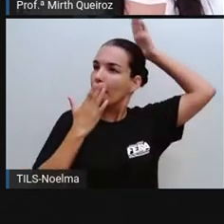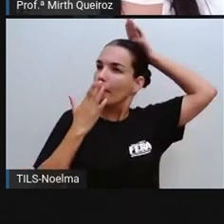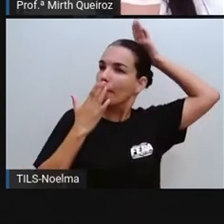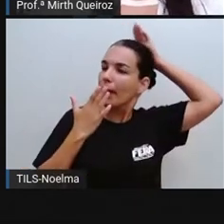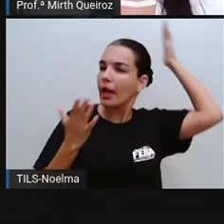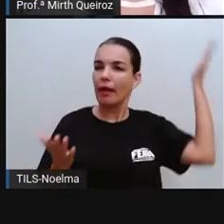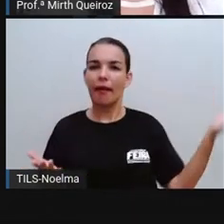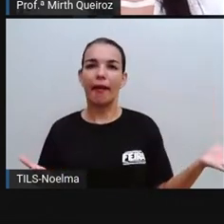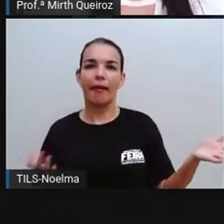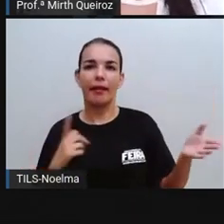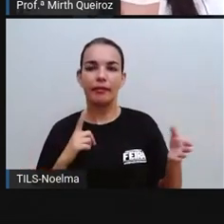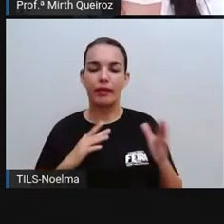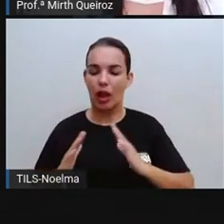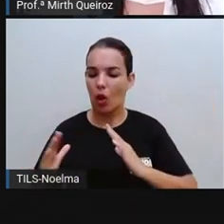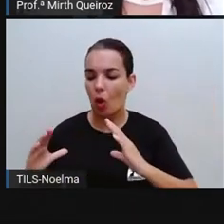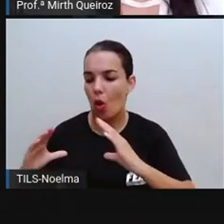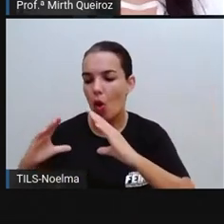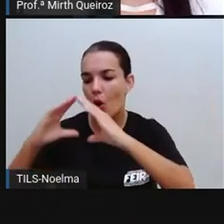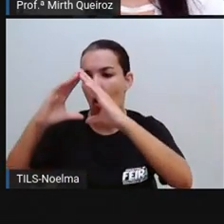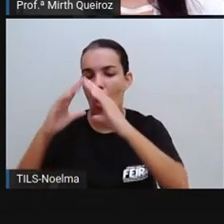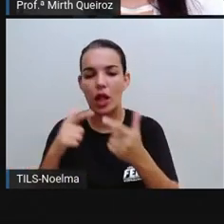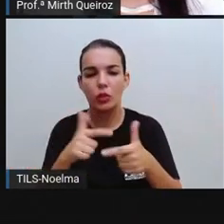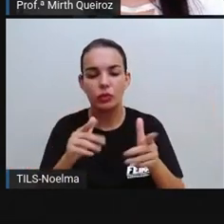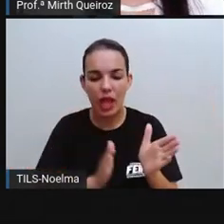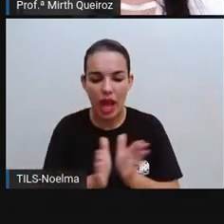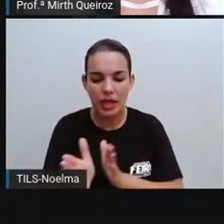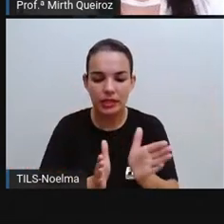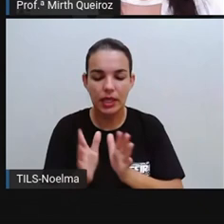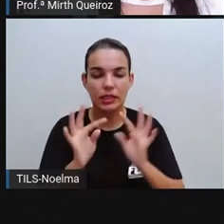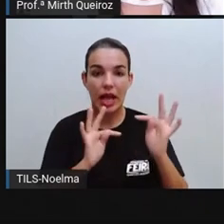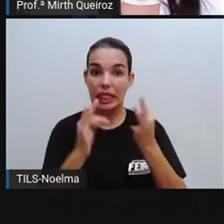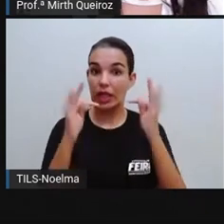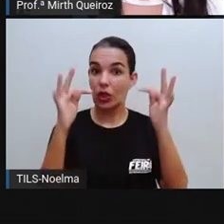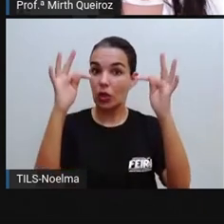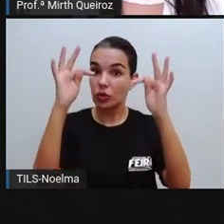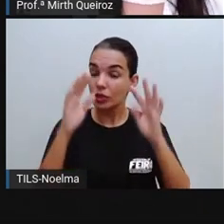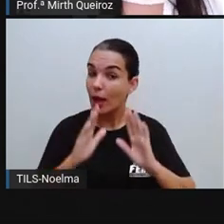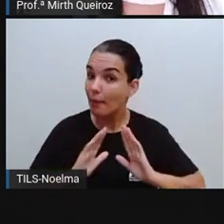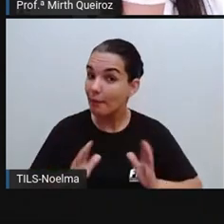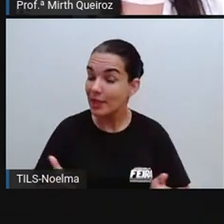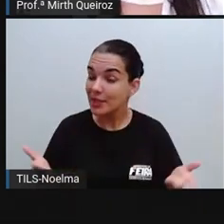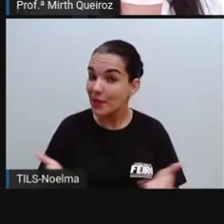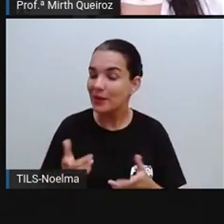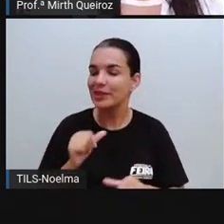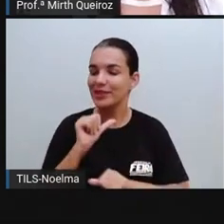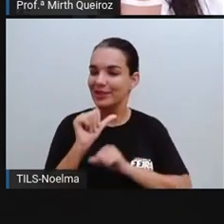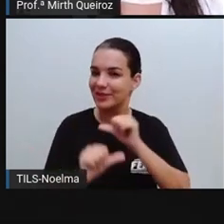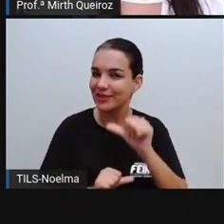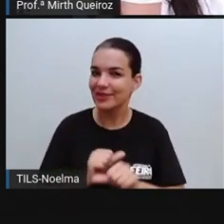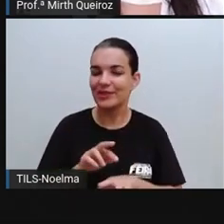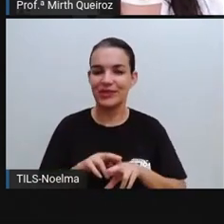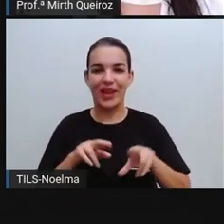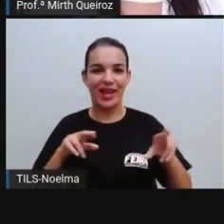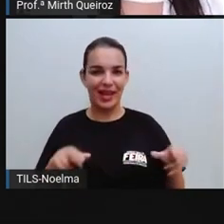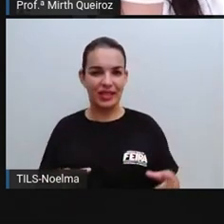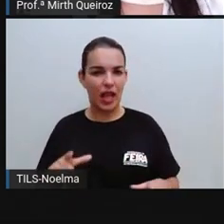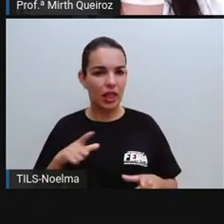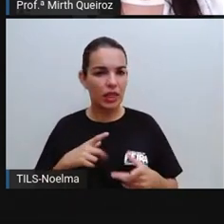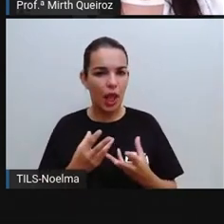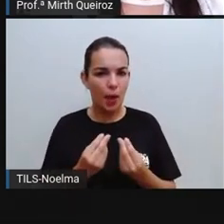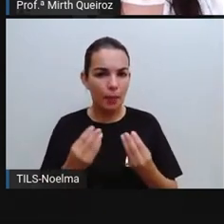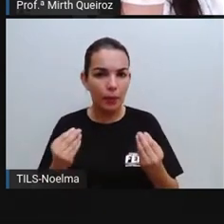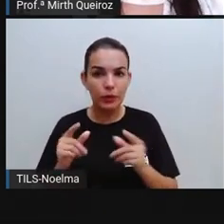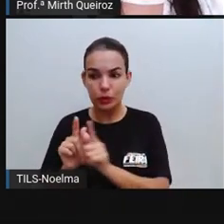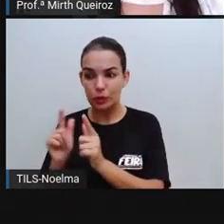vivia em otas, que não tinha acesso à tecnologia, e a gente sabe que hoje é bem diferente. Existem diversos